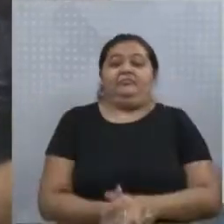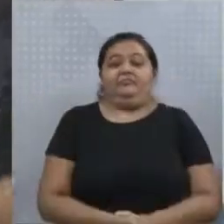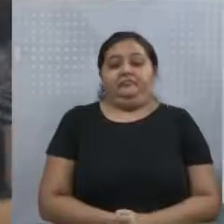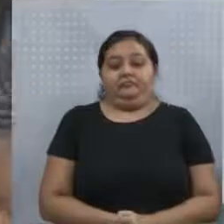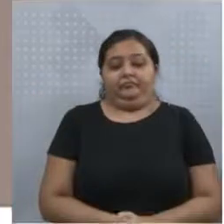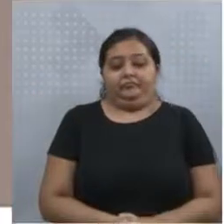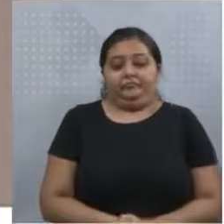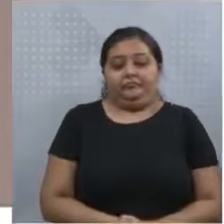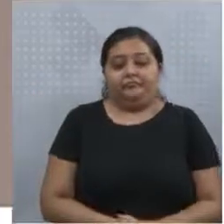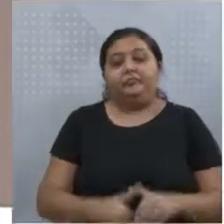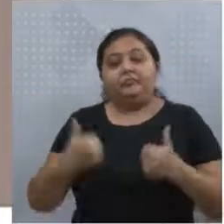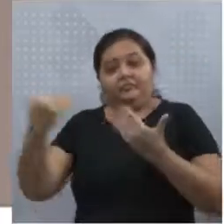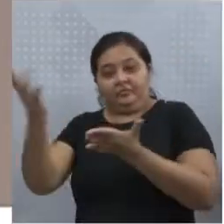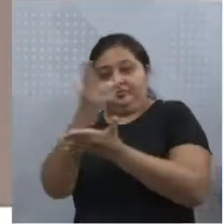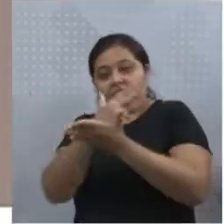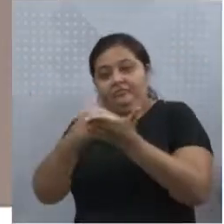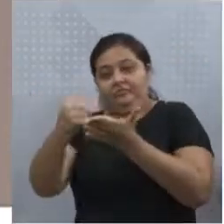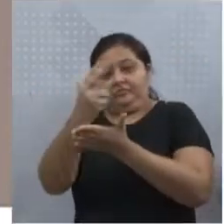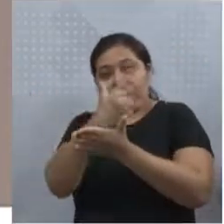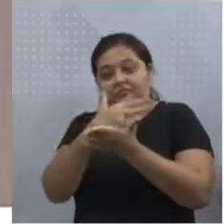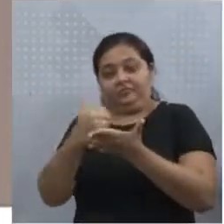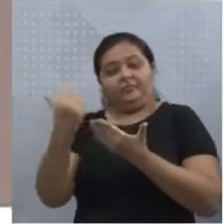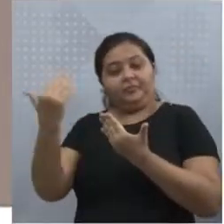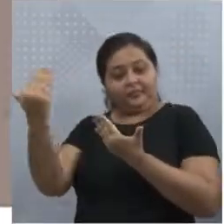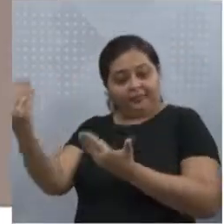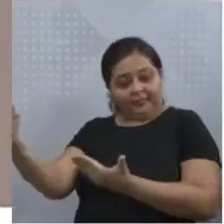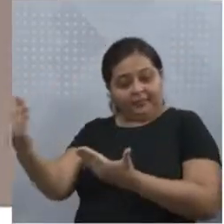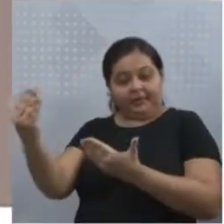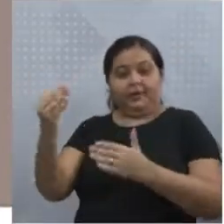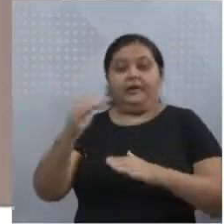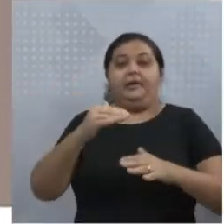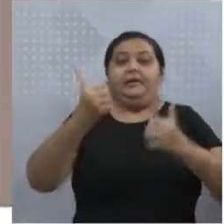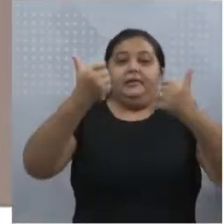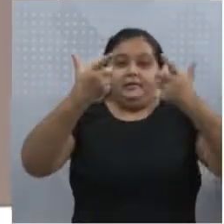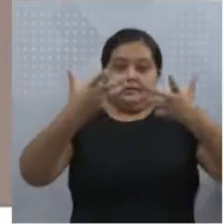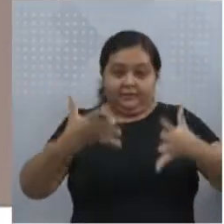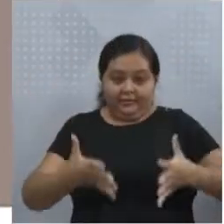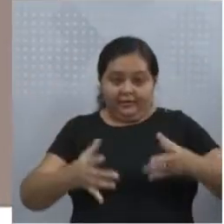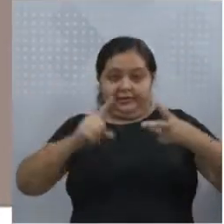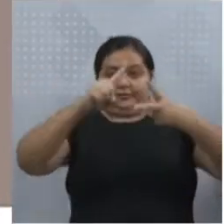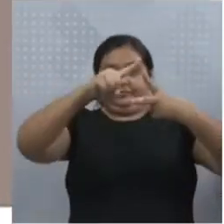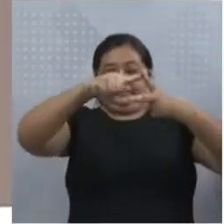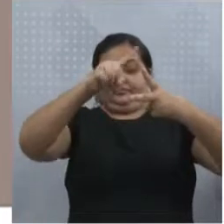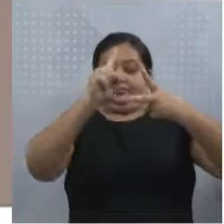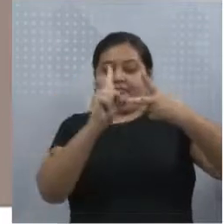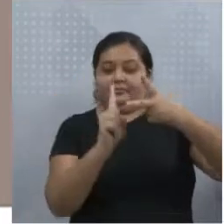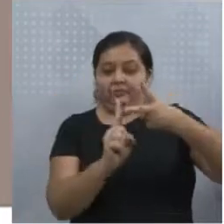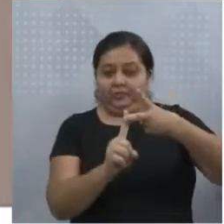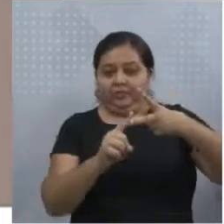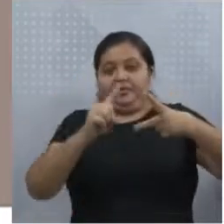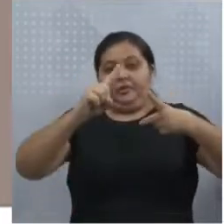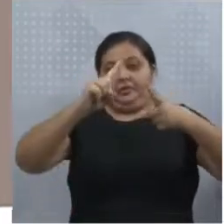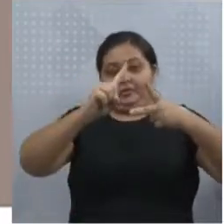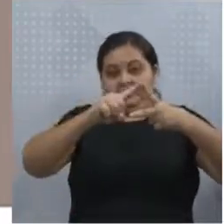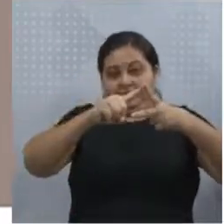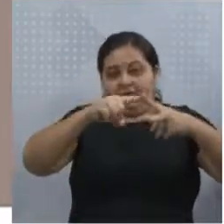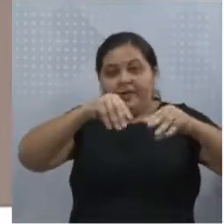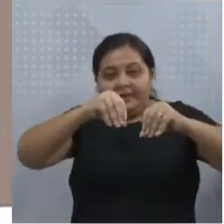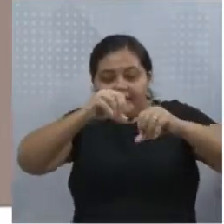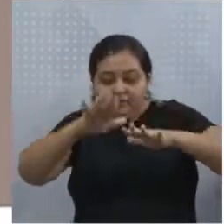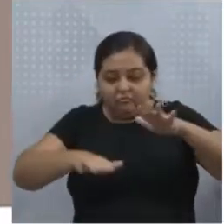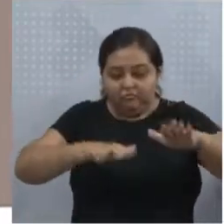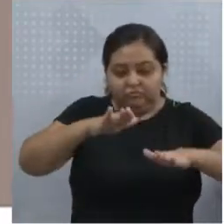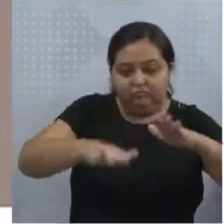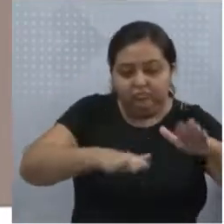E aqui nós temos, então, somente essa imagem que vai mostrar toda a crosta continental, que corresponde aos continentes, e a crosta,